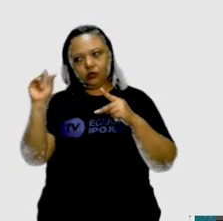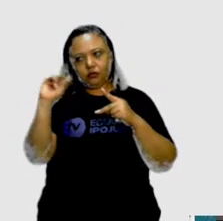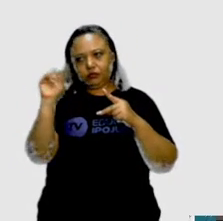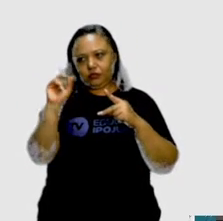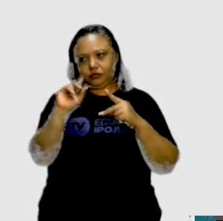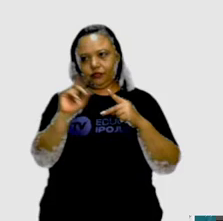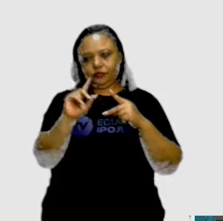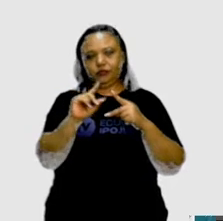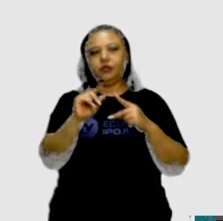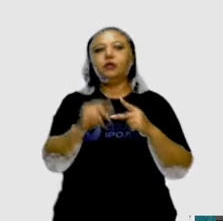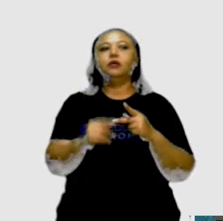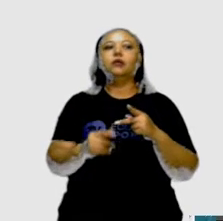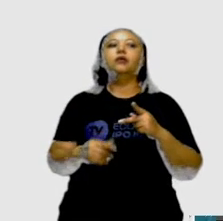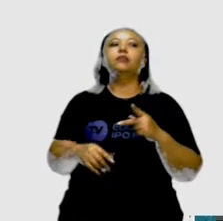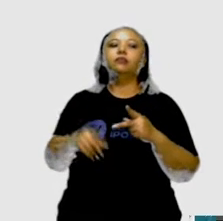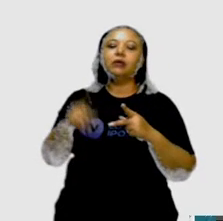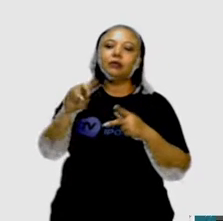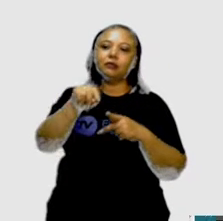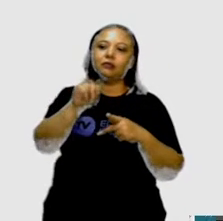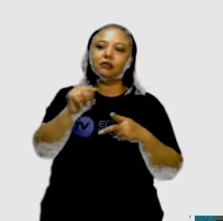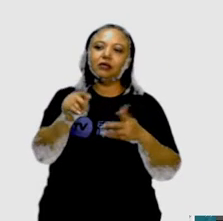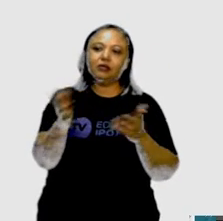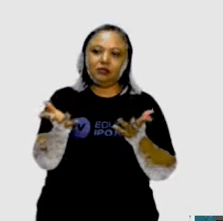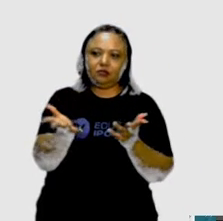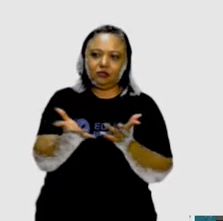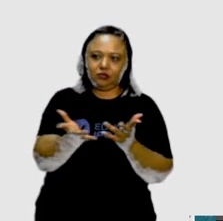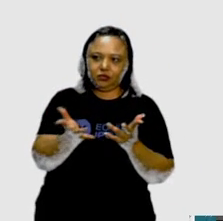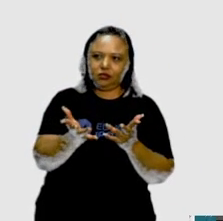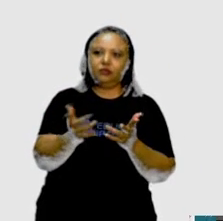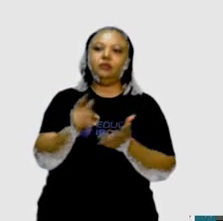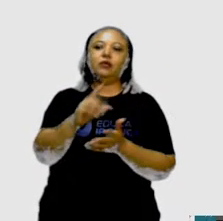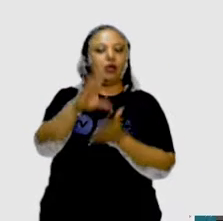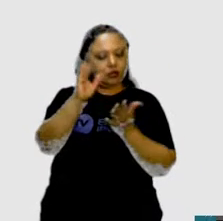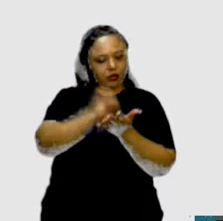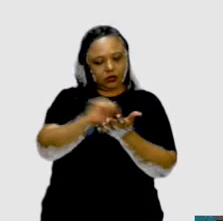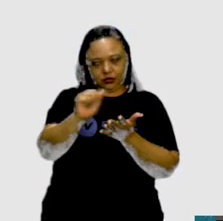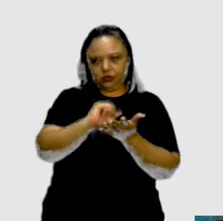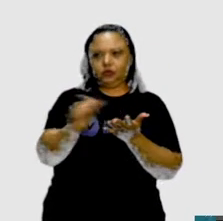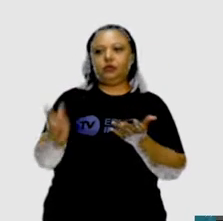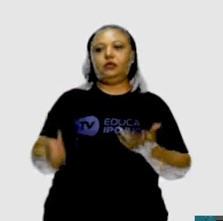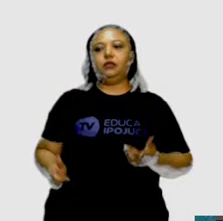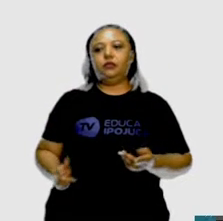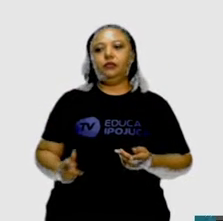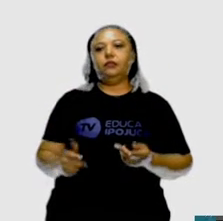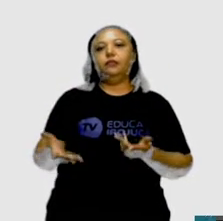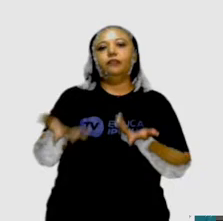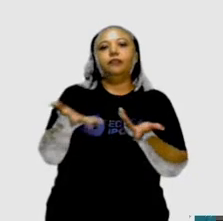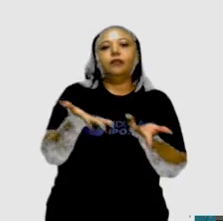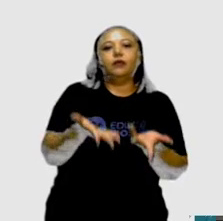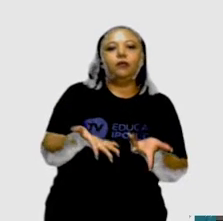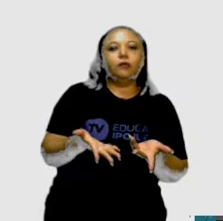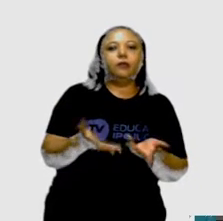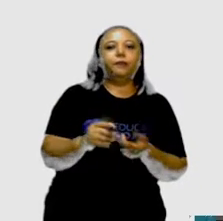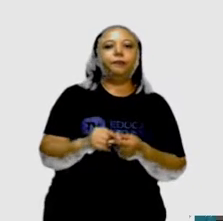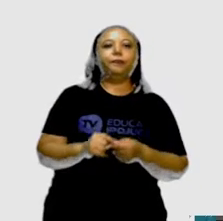E aí, lados retos e tudo mais. Então, algumas aí foram apagadas. Pois é.